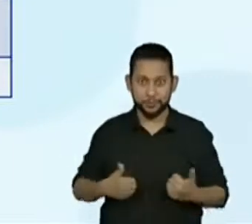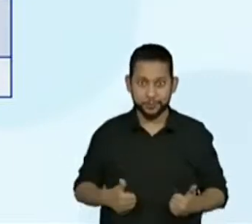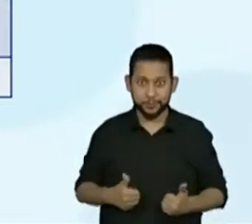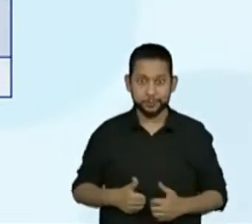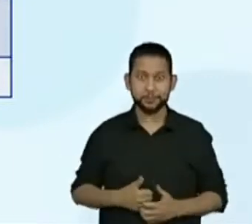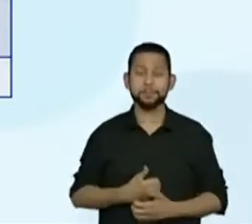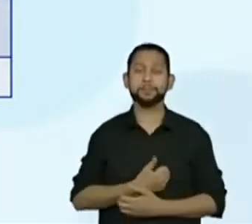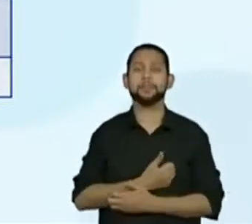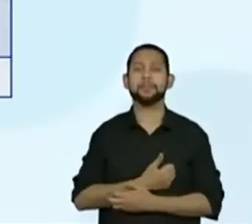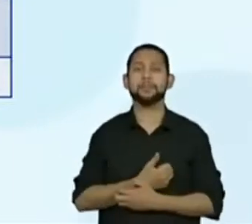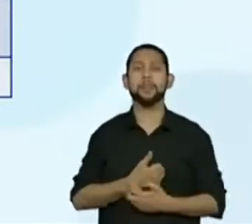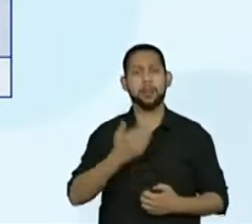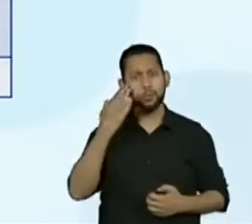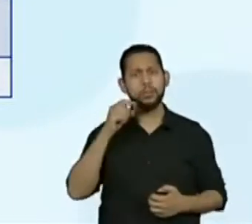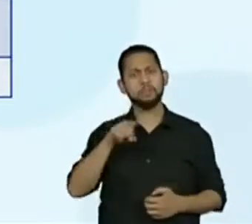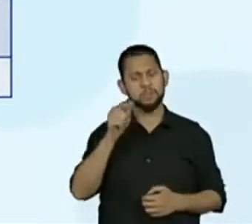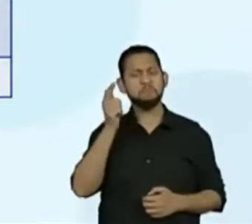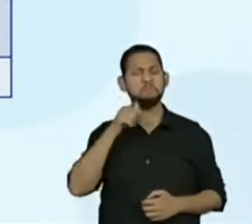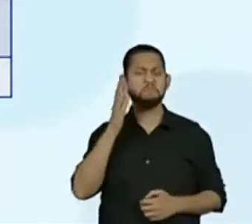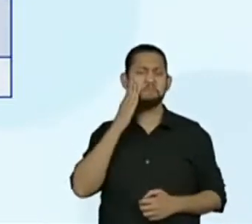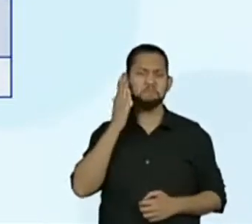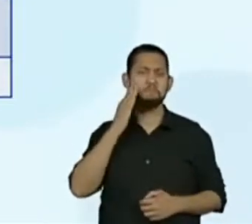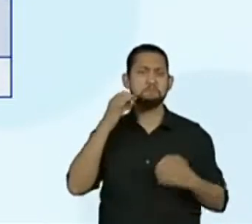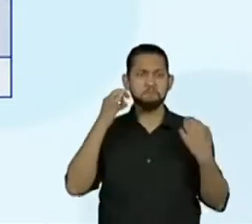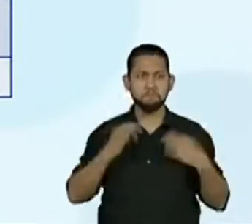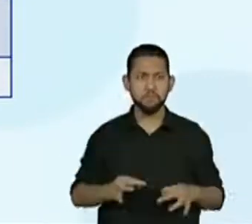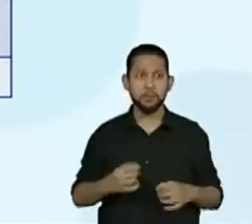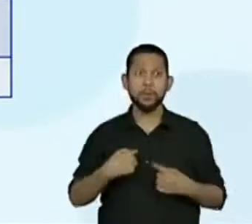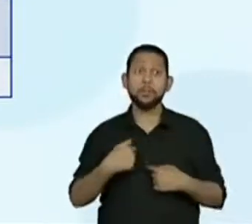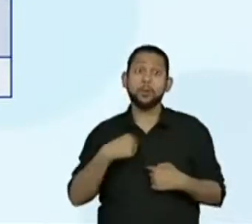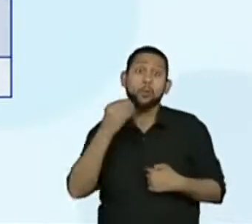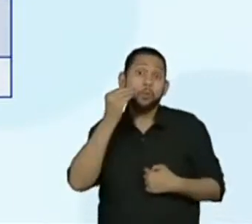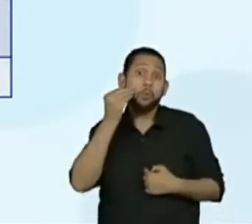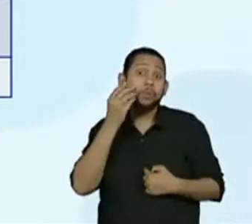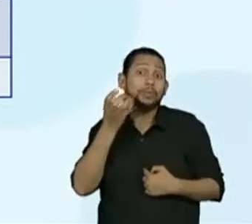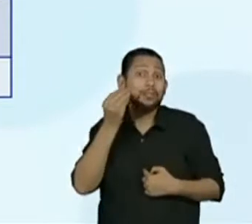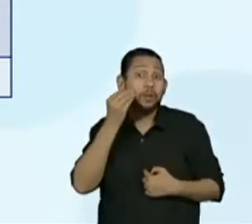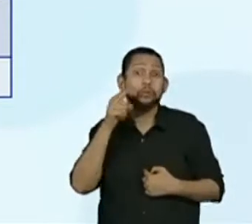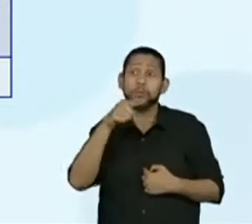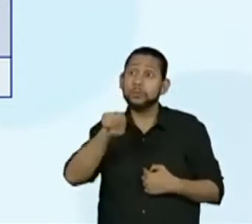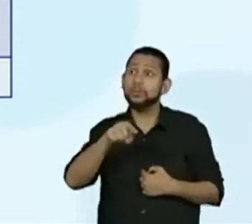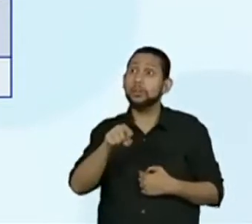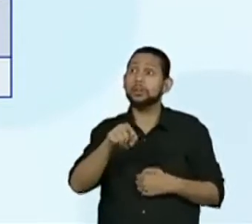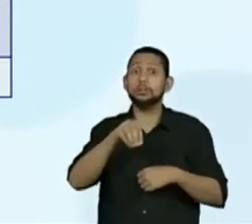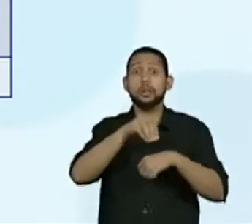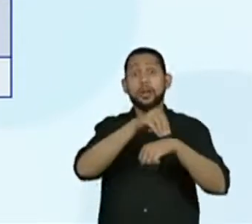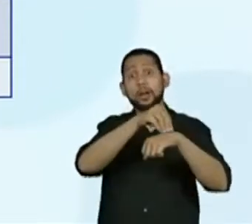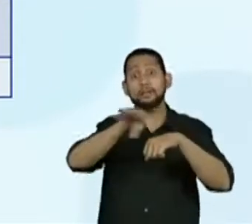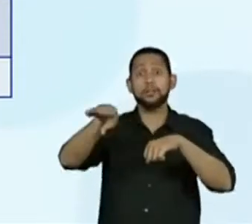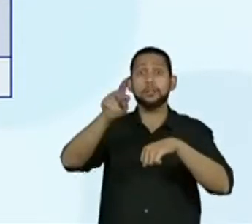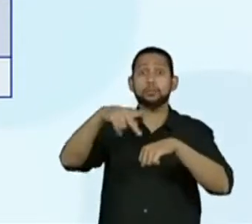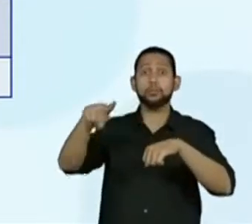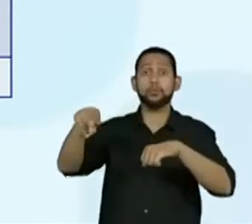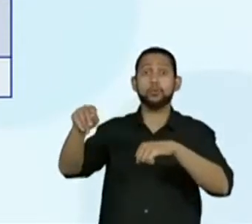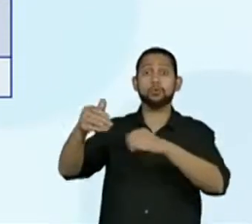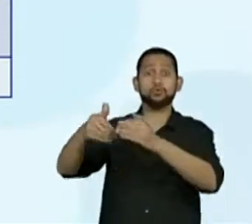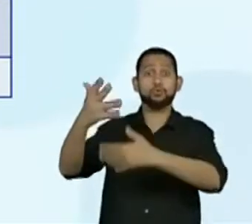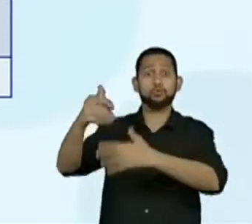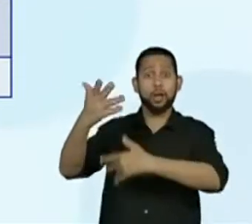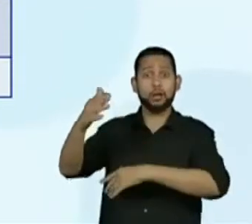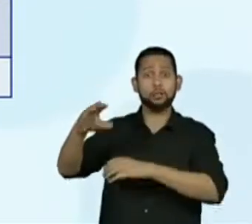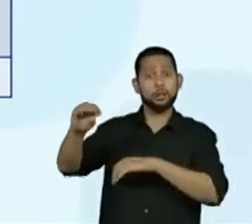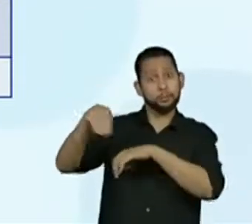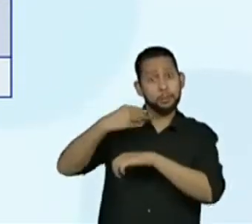Eu sei que vocês sabem fazer isso muito bem, mas eu quero que vocês mandem aí para as professoras, no chat de